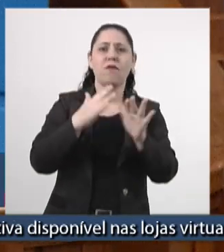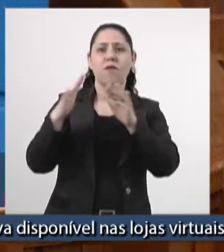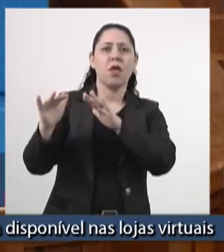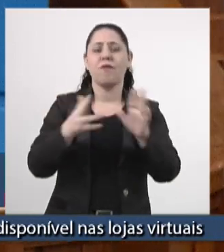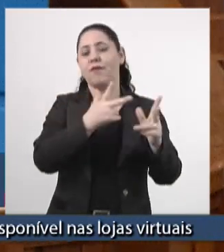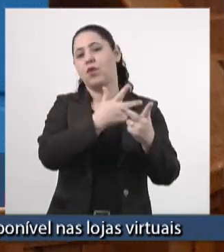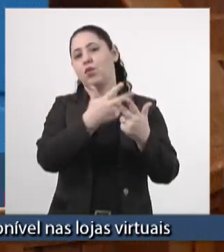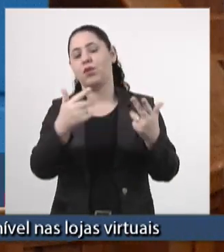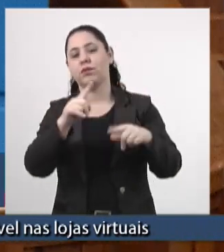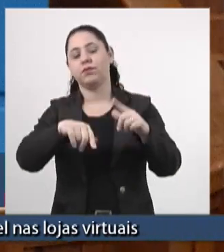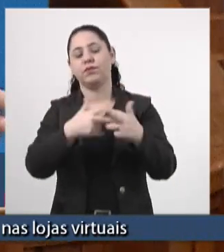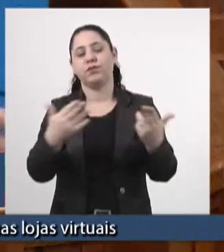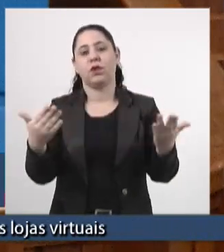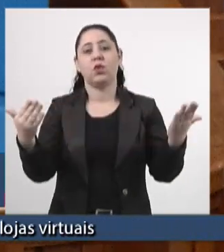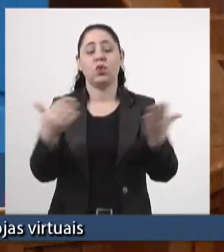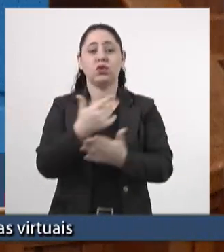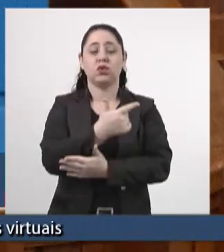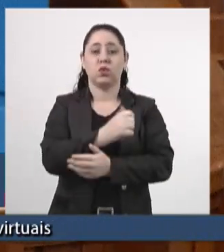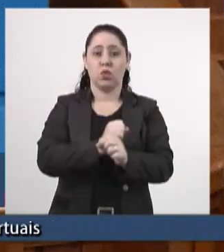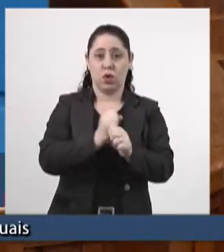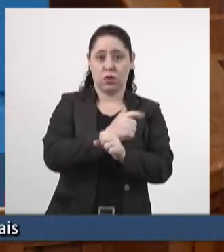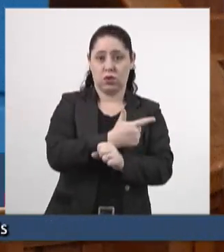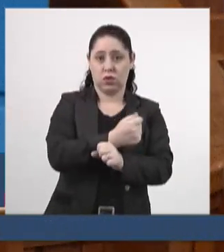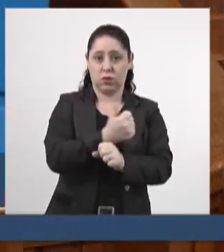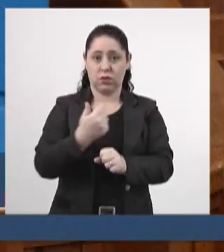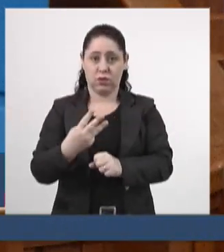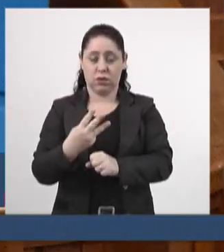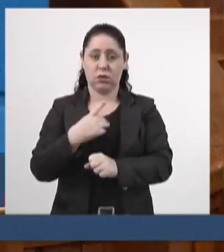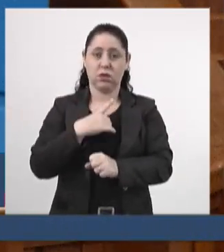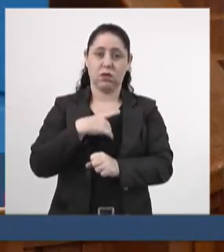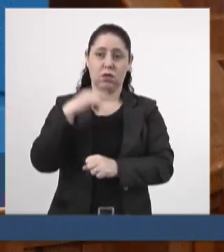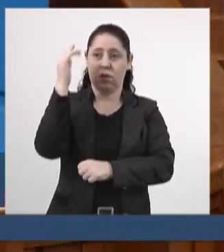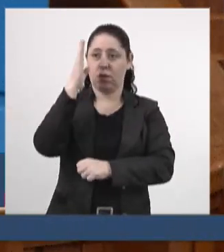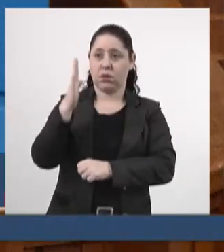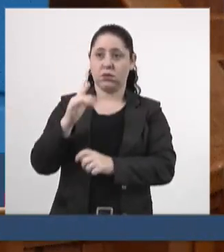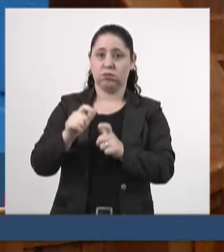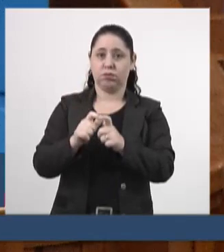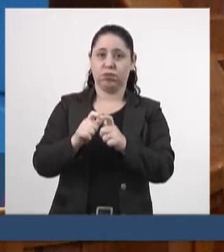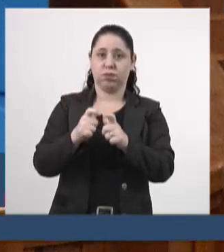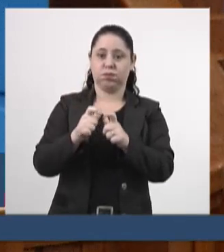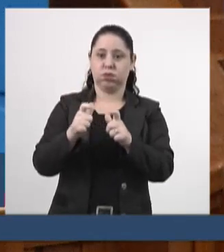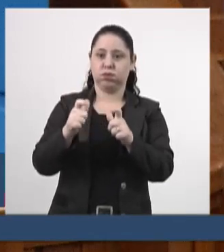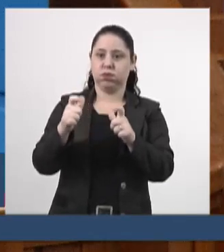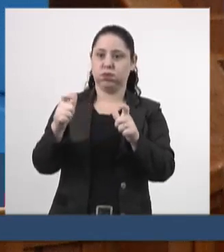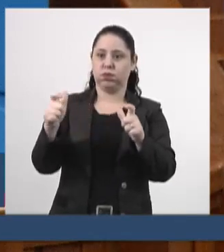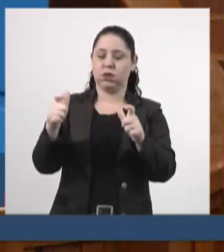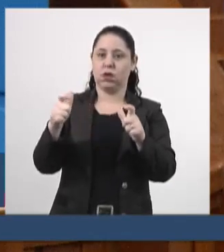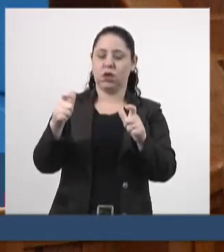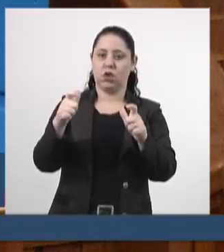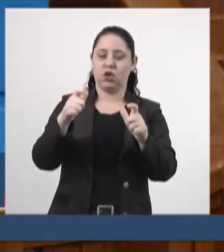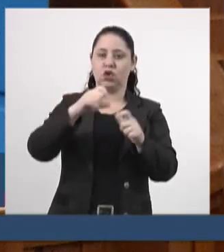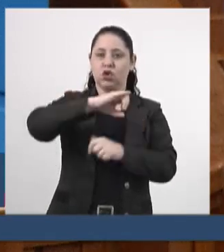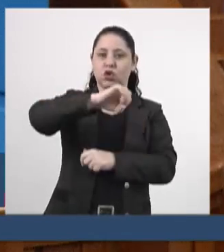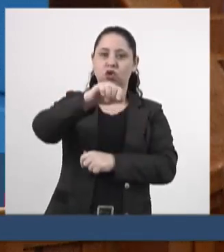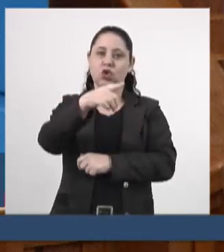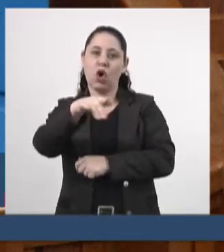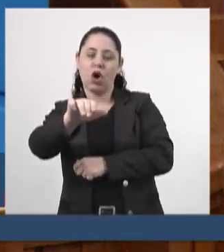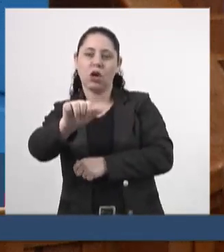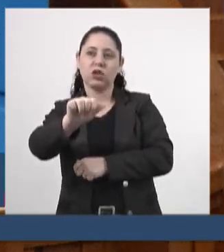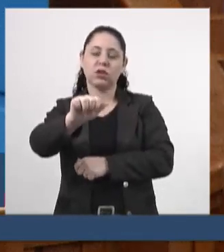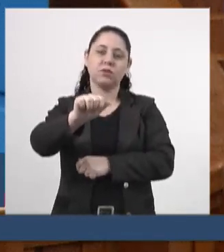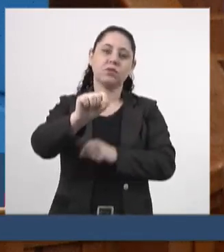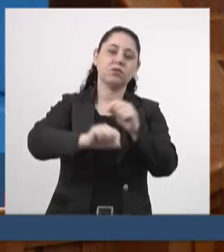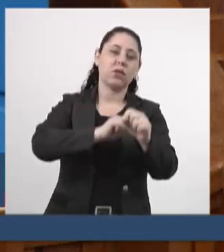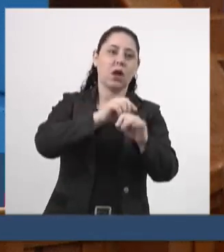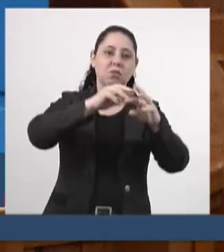estejamos no ano de 2023 com o Brasil aumentando muito a produção de grãos, com toda essa pujança